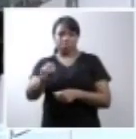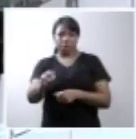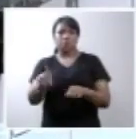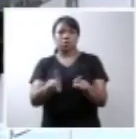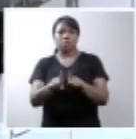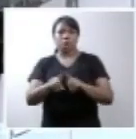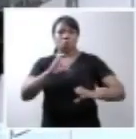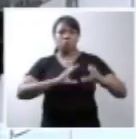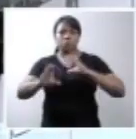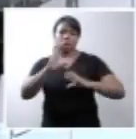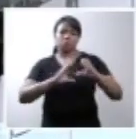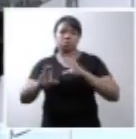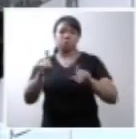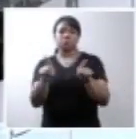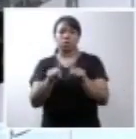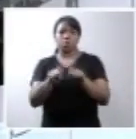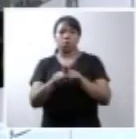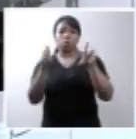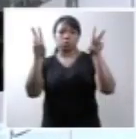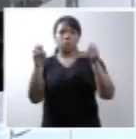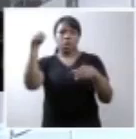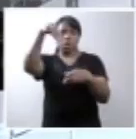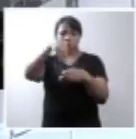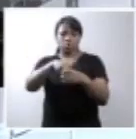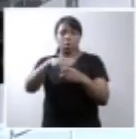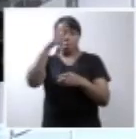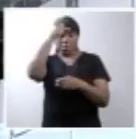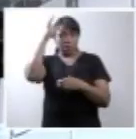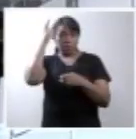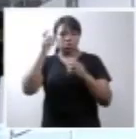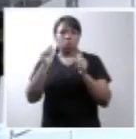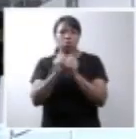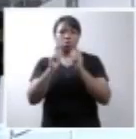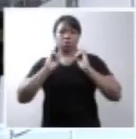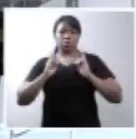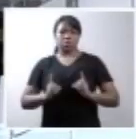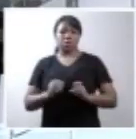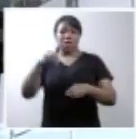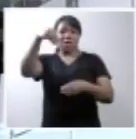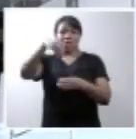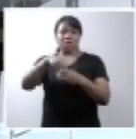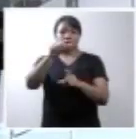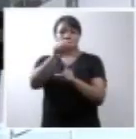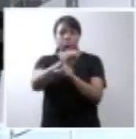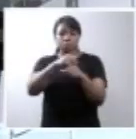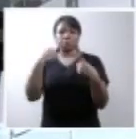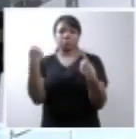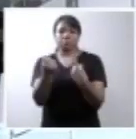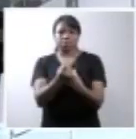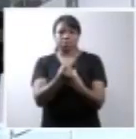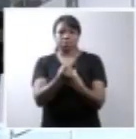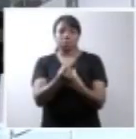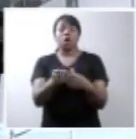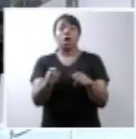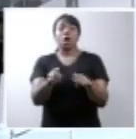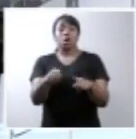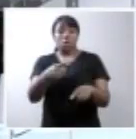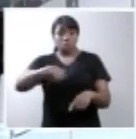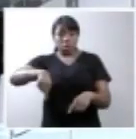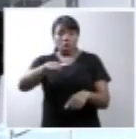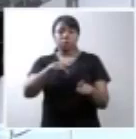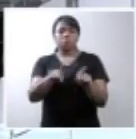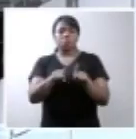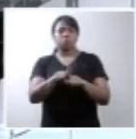comunicação em torno do tema Inclusão de Pessoas com Deficiência na Sociedade. Defendemos essa causa por meio de ações de